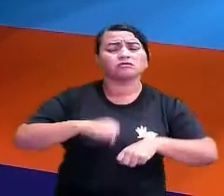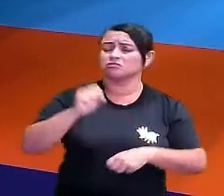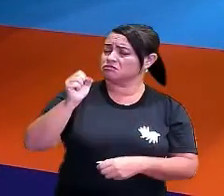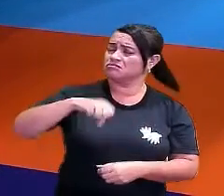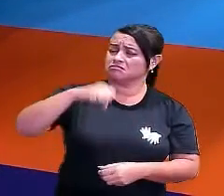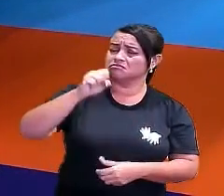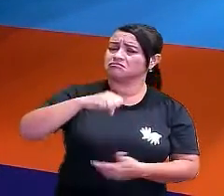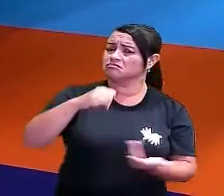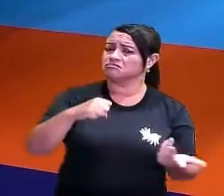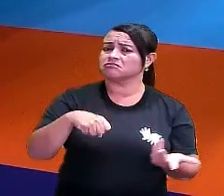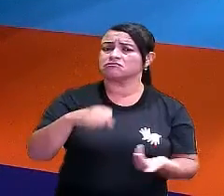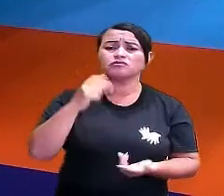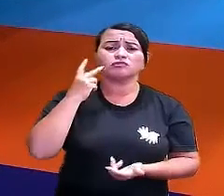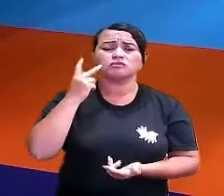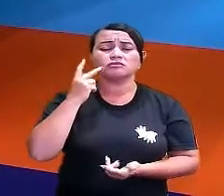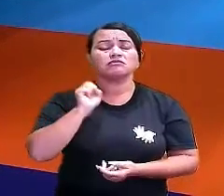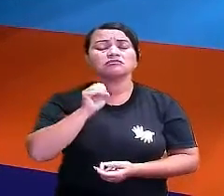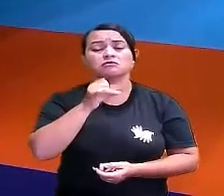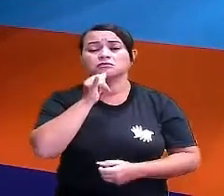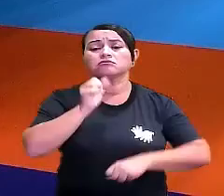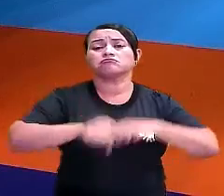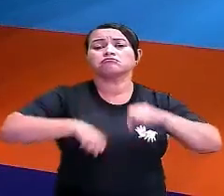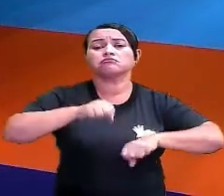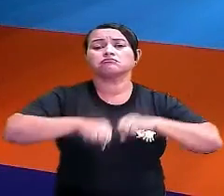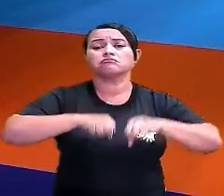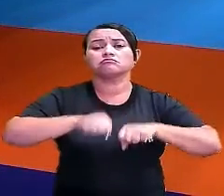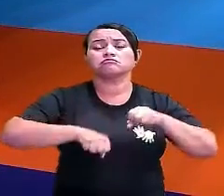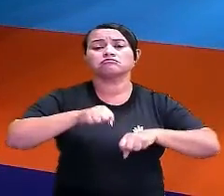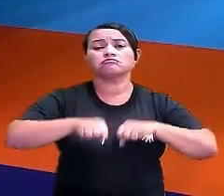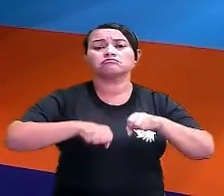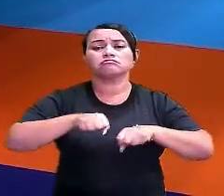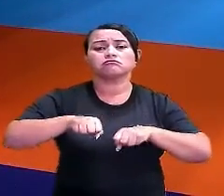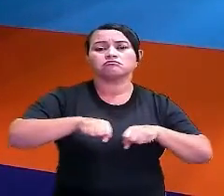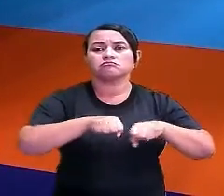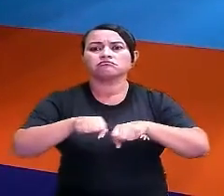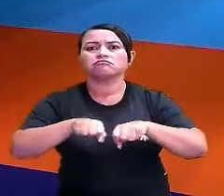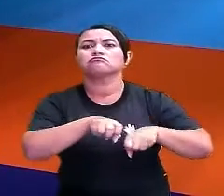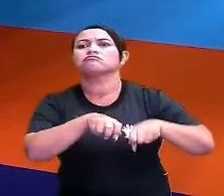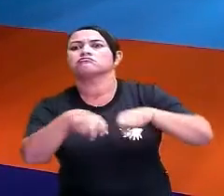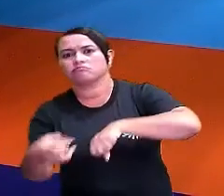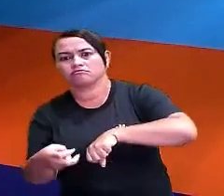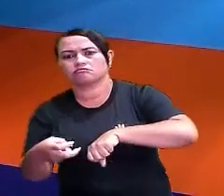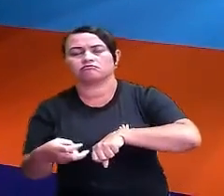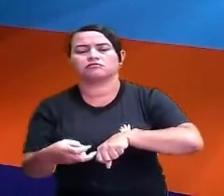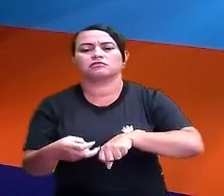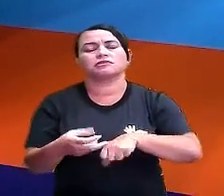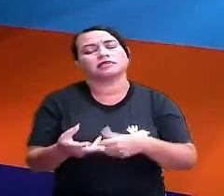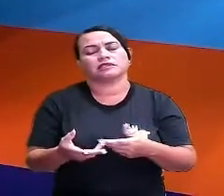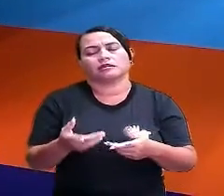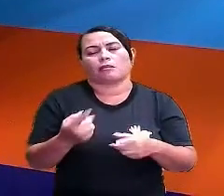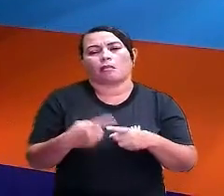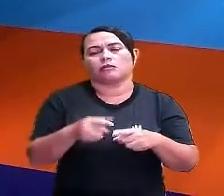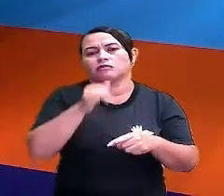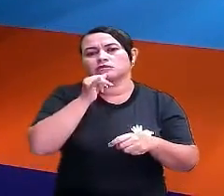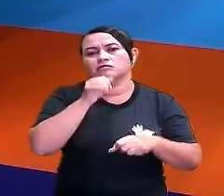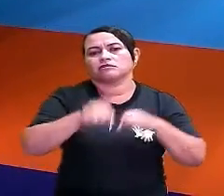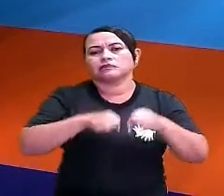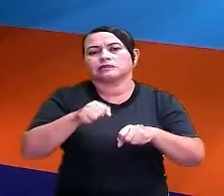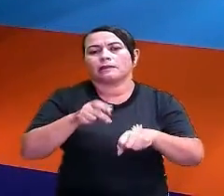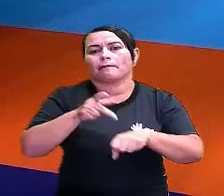É. Se eu estou andando de bicicleta, eu corro o risco de cair dela. É que eu tropeço numa pedra e caio.